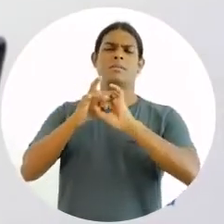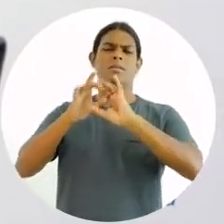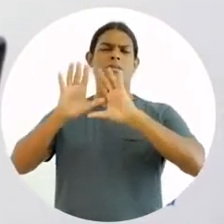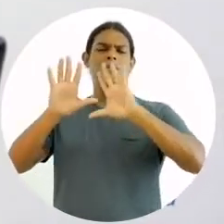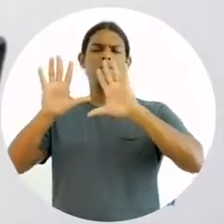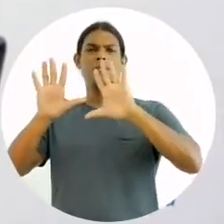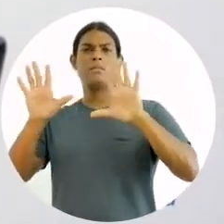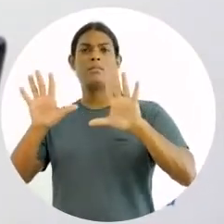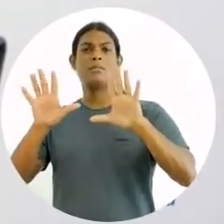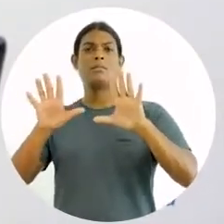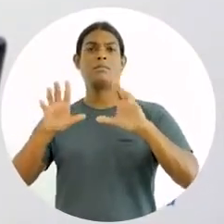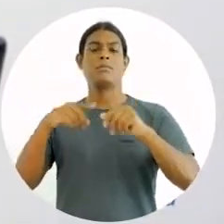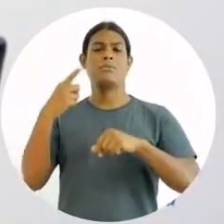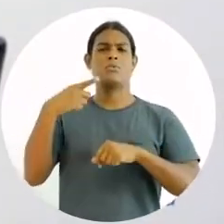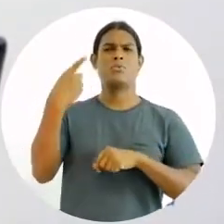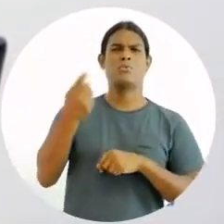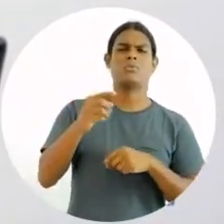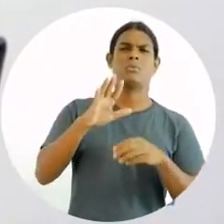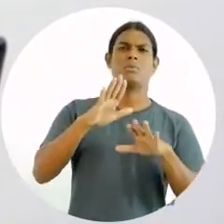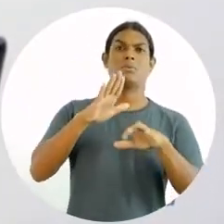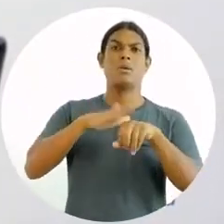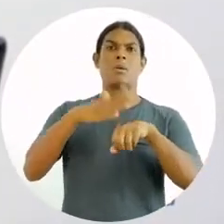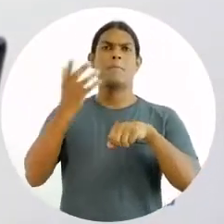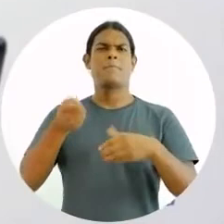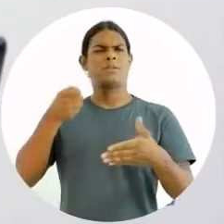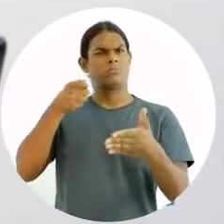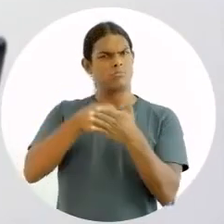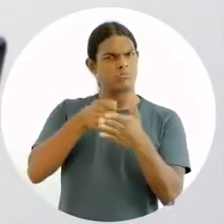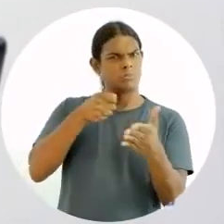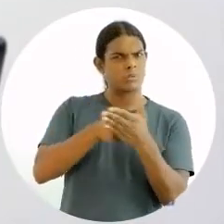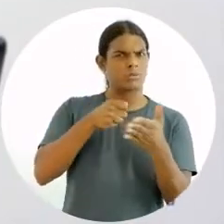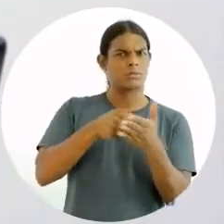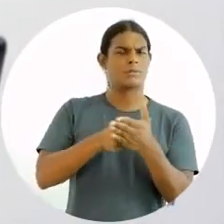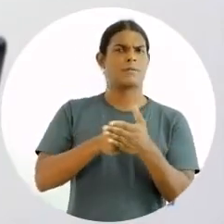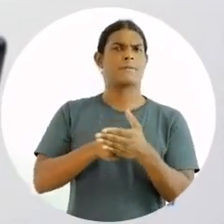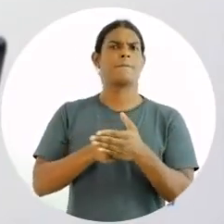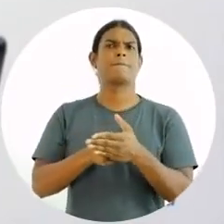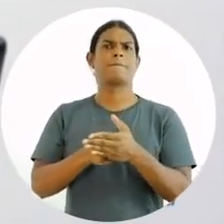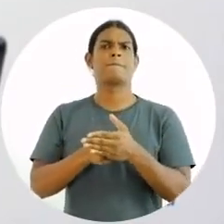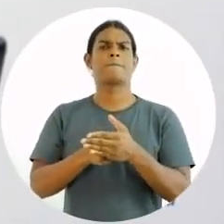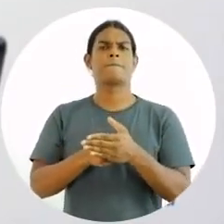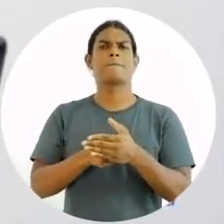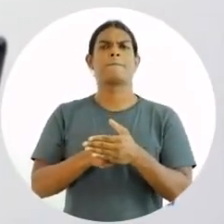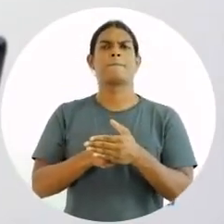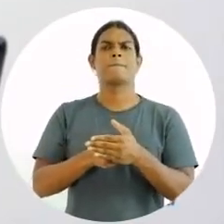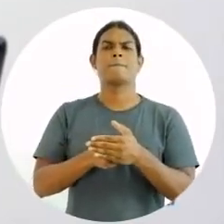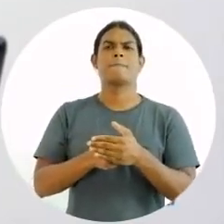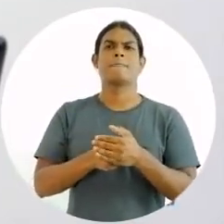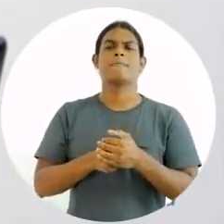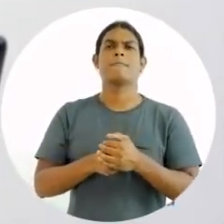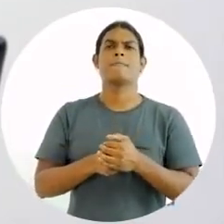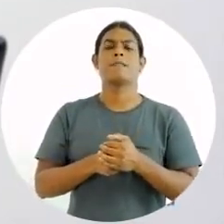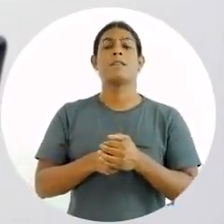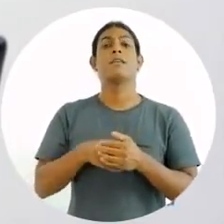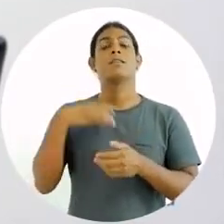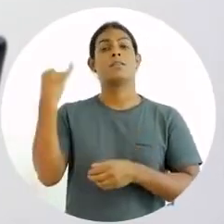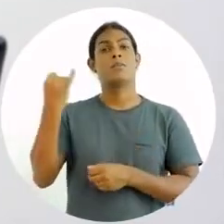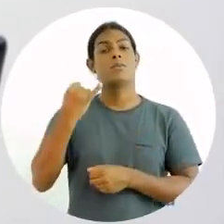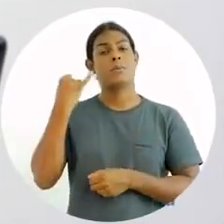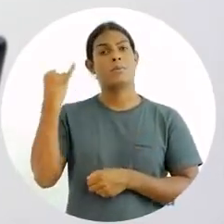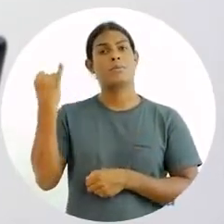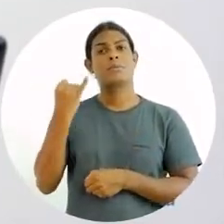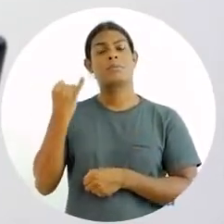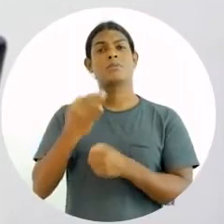elas são um pouco mais fechadas em relação a esse processo. Então, é muito importante, quando a gente entra numa